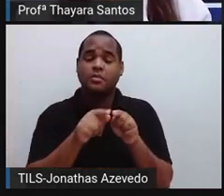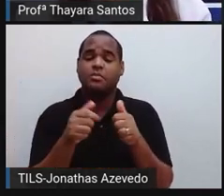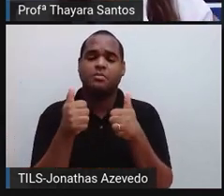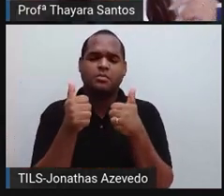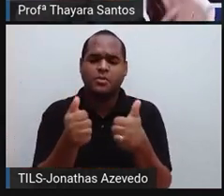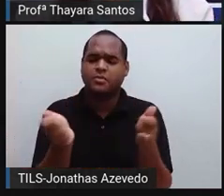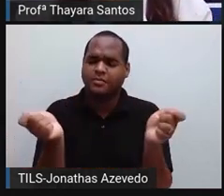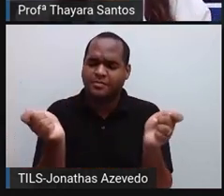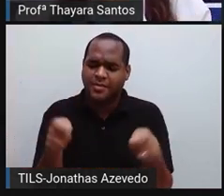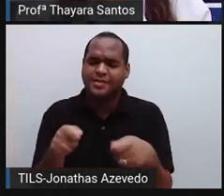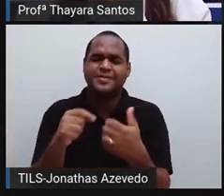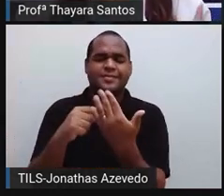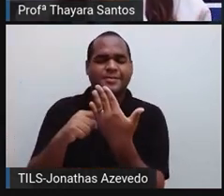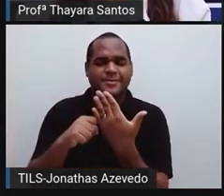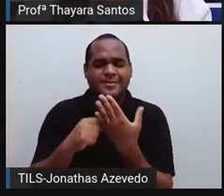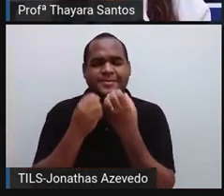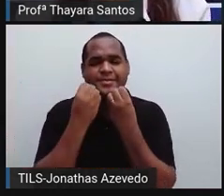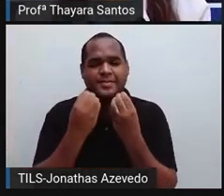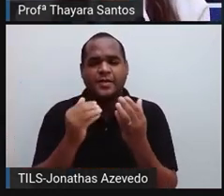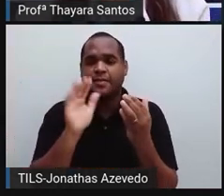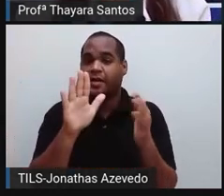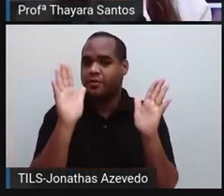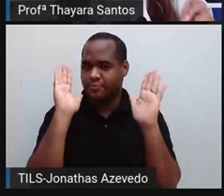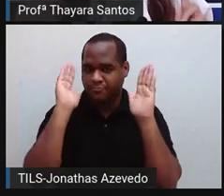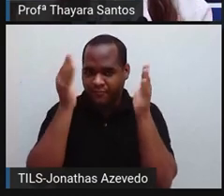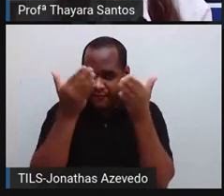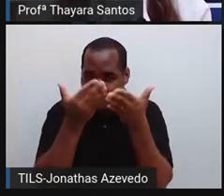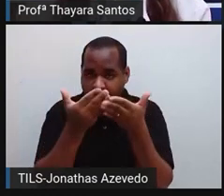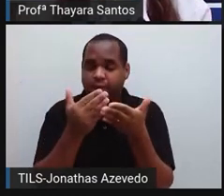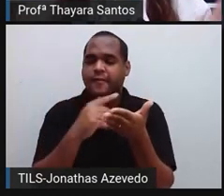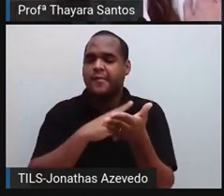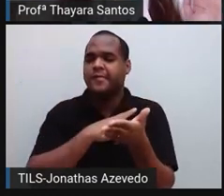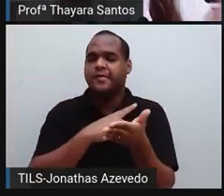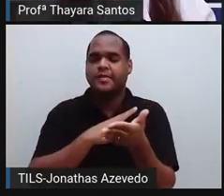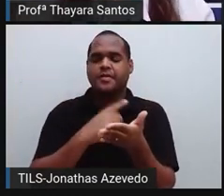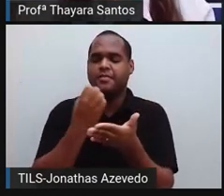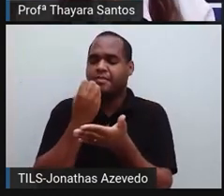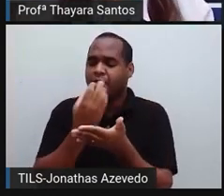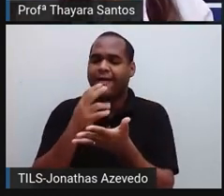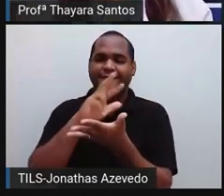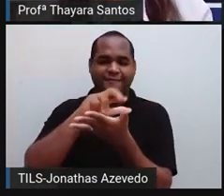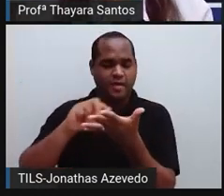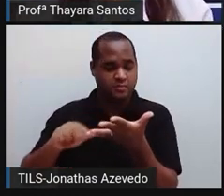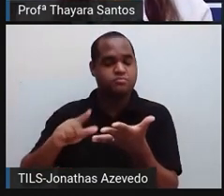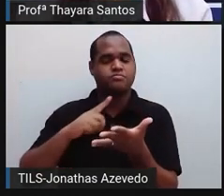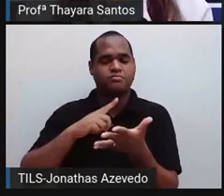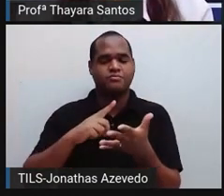trazer para a gente. Mas hoje a gente vai focar na parte ruim, que a parte das coisas boas já foi em outra aula.